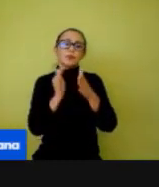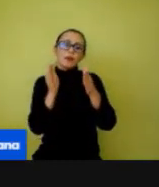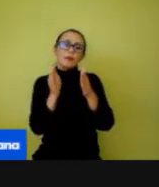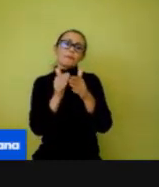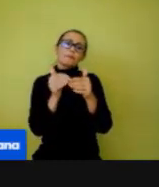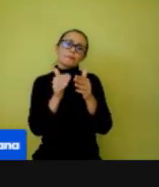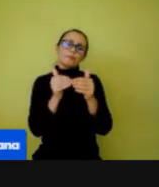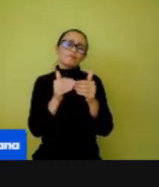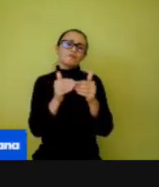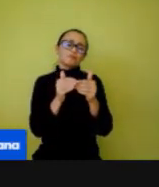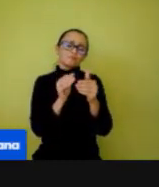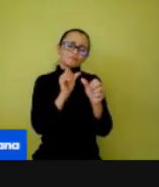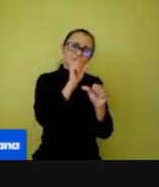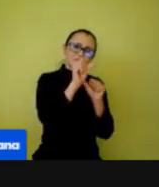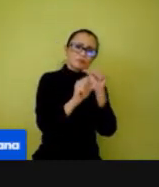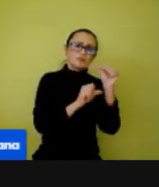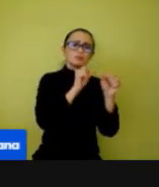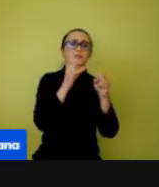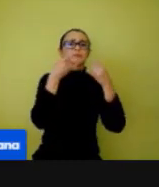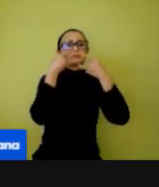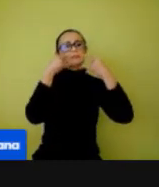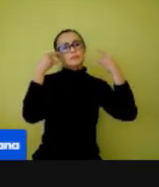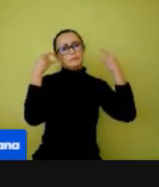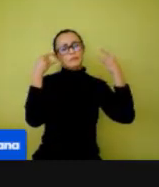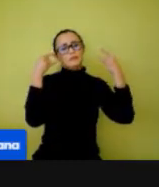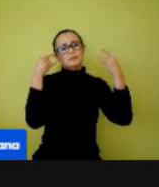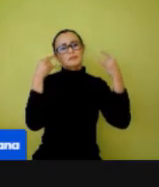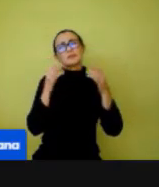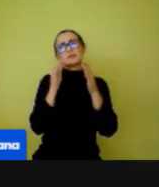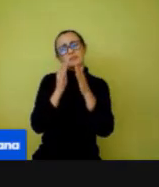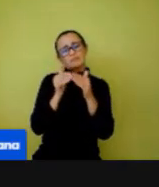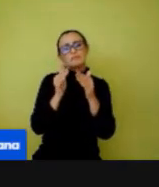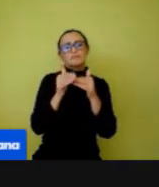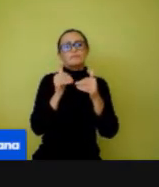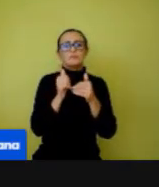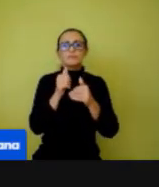trocar a máscara também. Então, sempre assim,